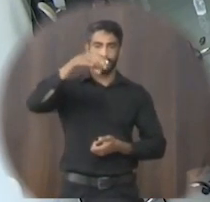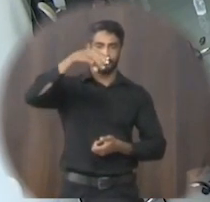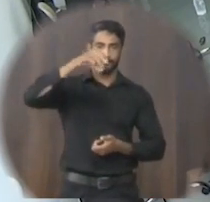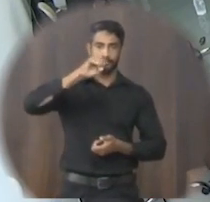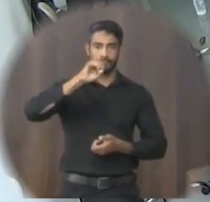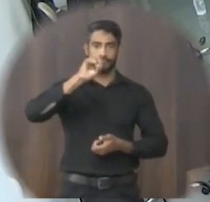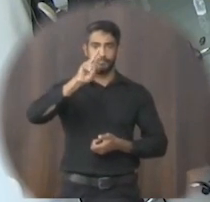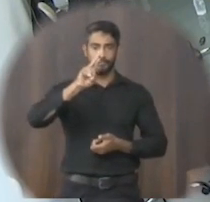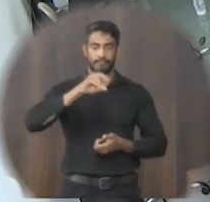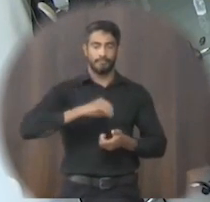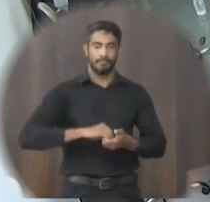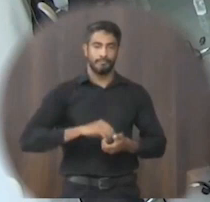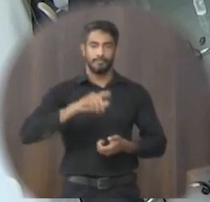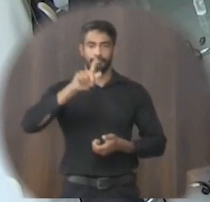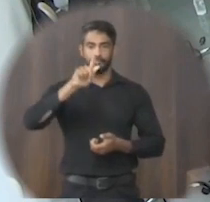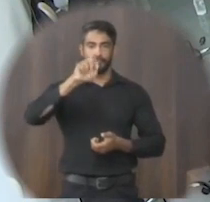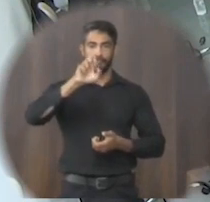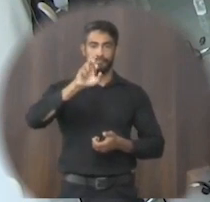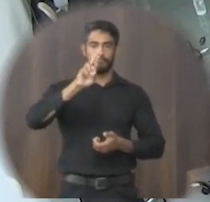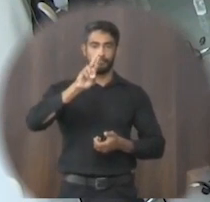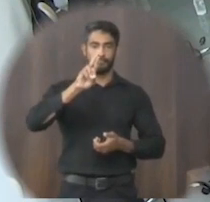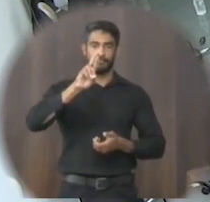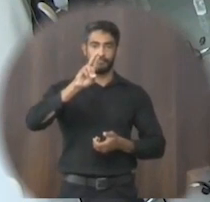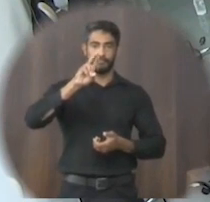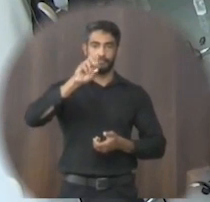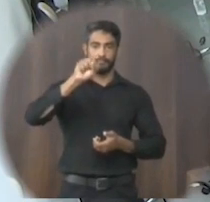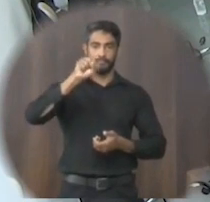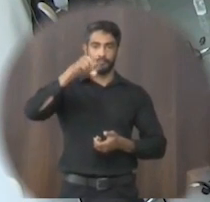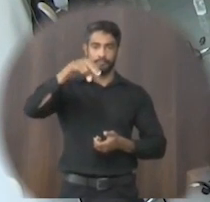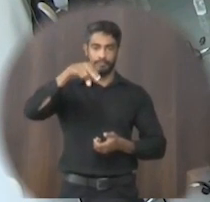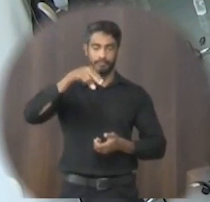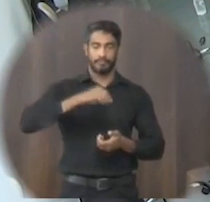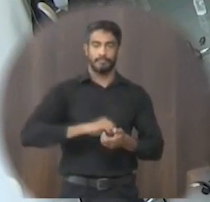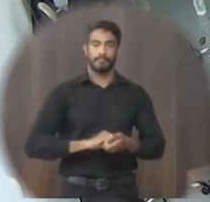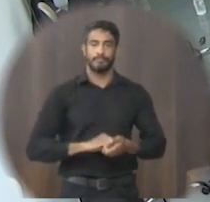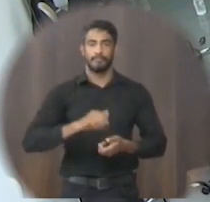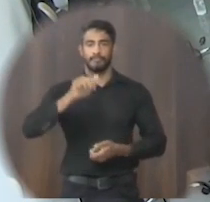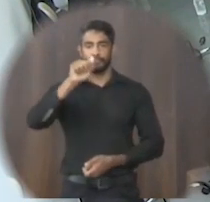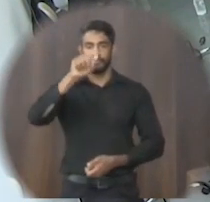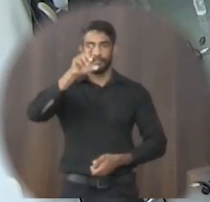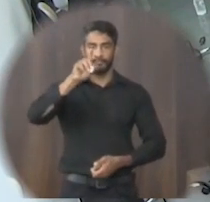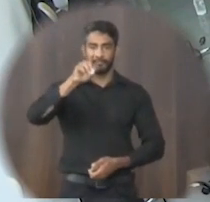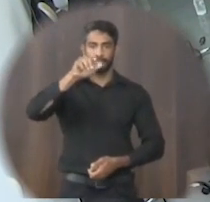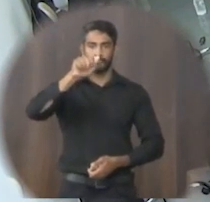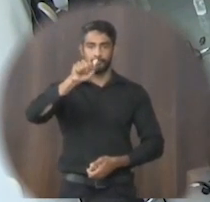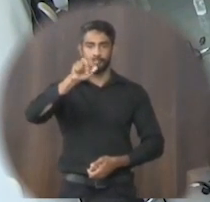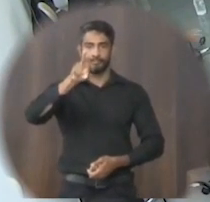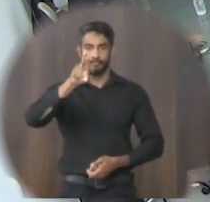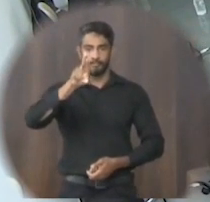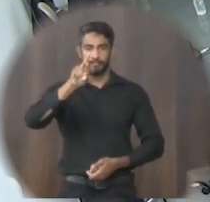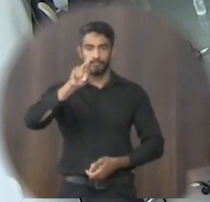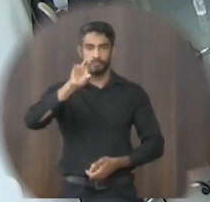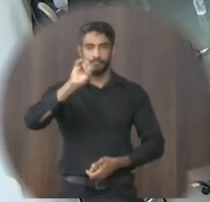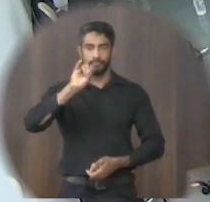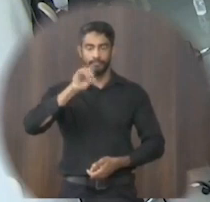Santos presente Gerson do Espírito Santo de Souza Adauri Soares Cordeiro